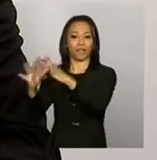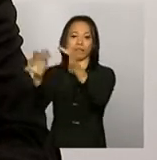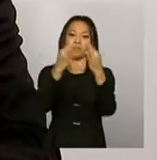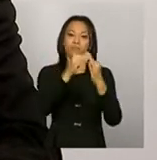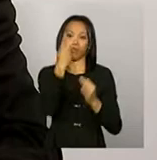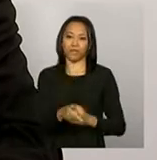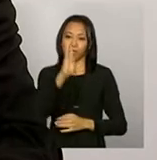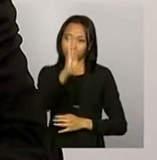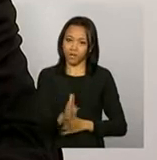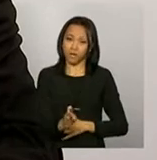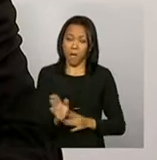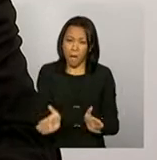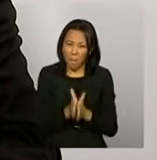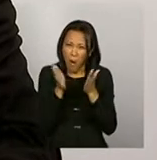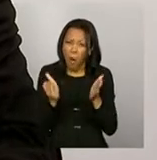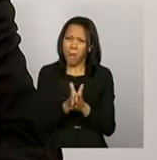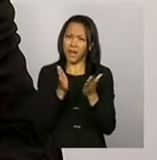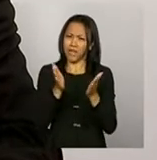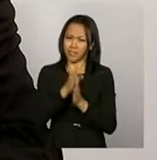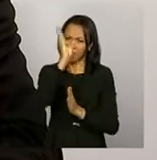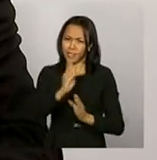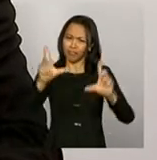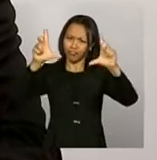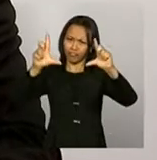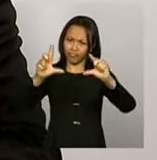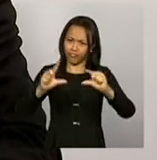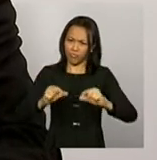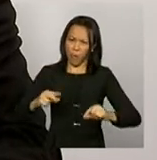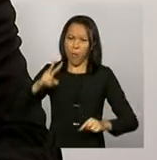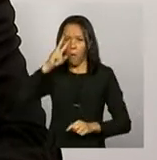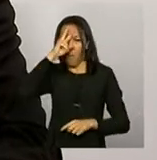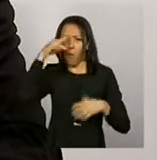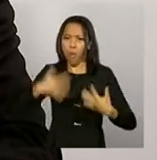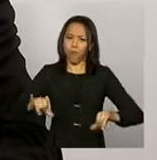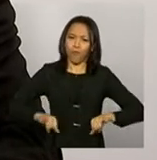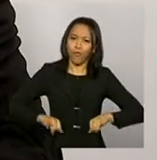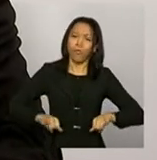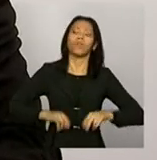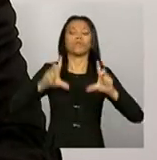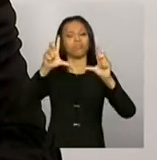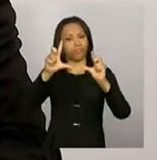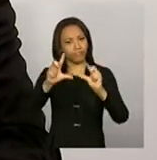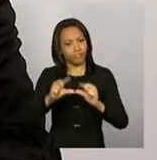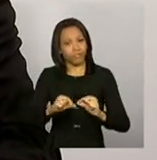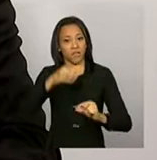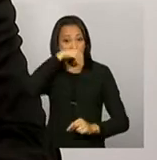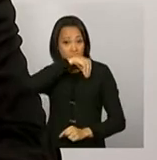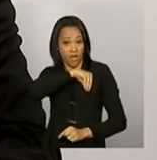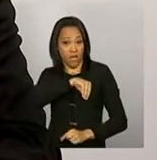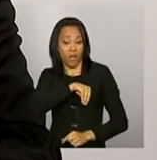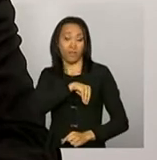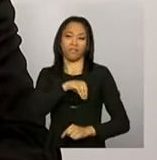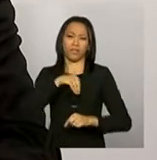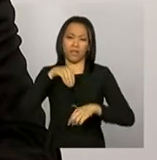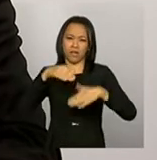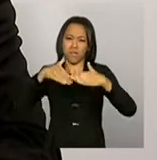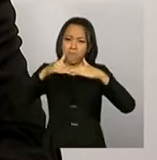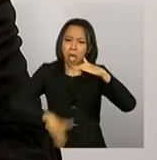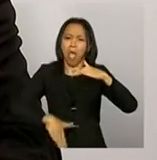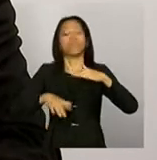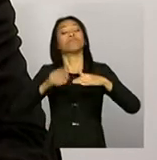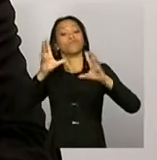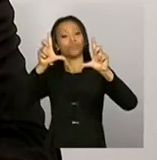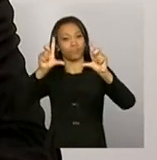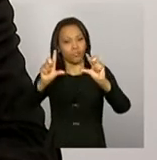A pobreza do Brasil diminuiu, a extrema pobreza no Brasil diminuiu, a desigualdade de renda no Brasil diminuiu. O programa revelou